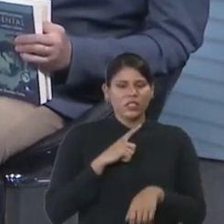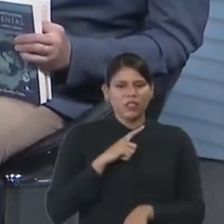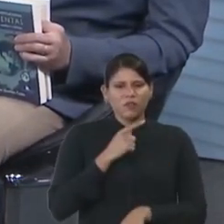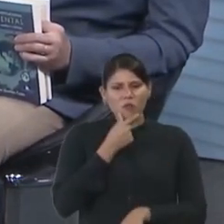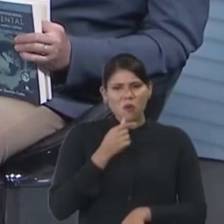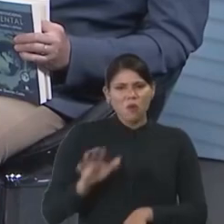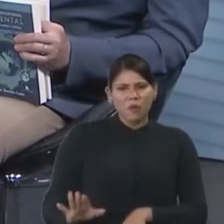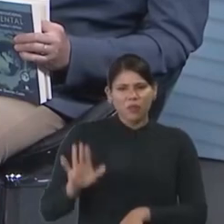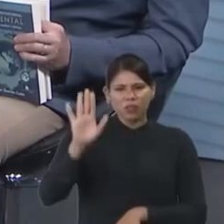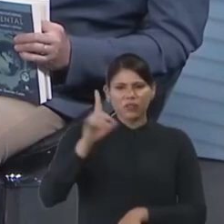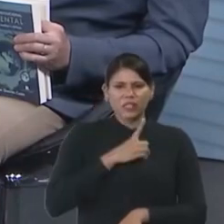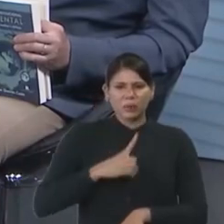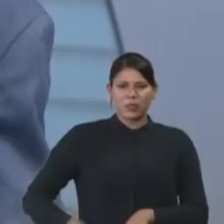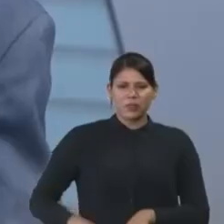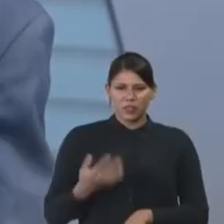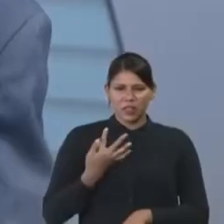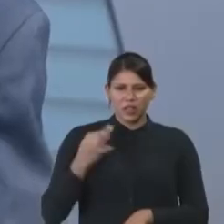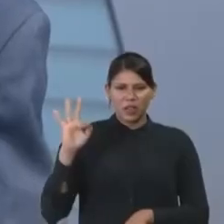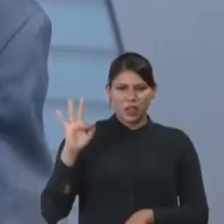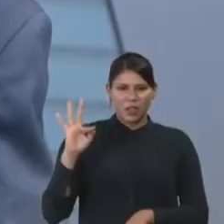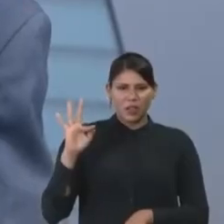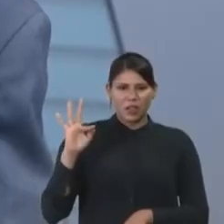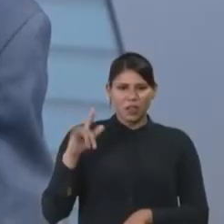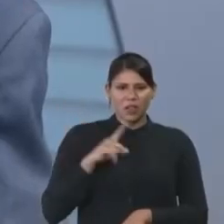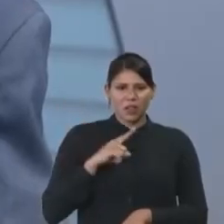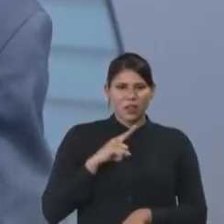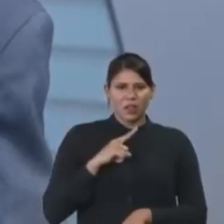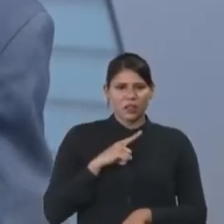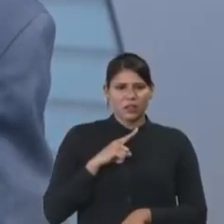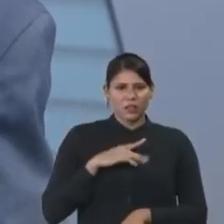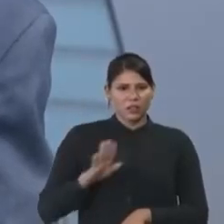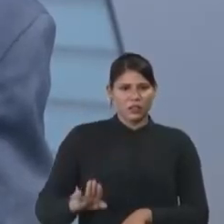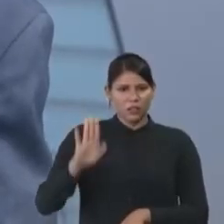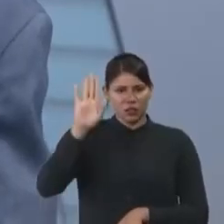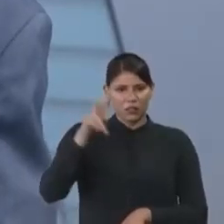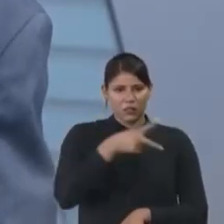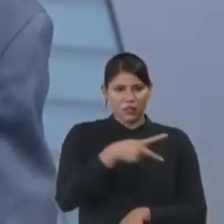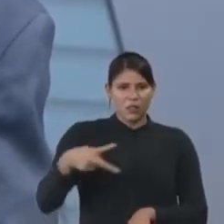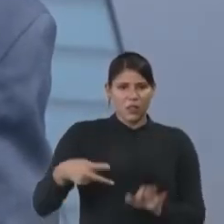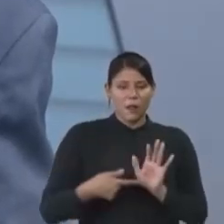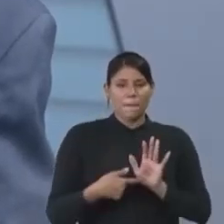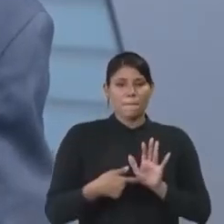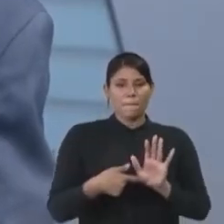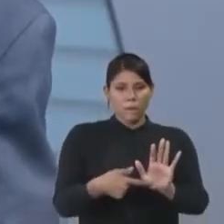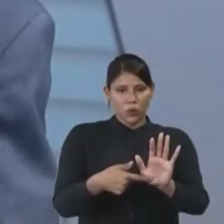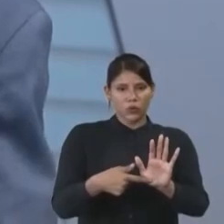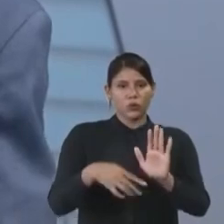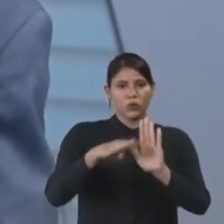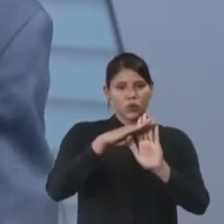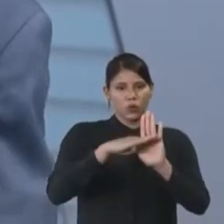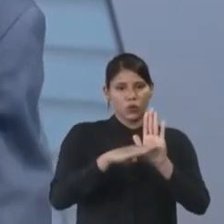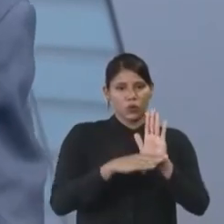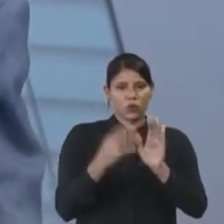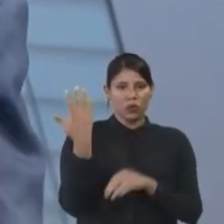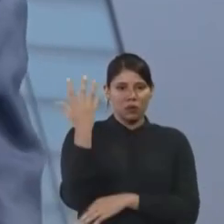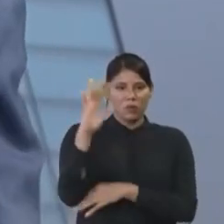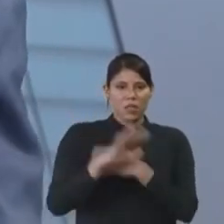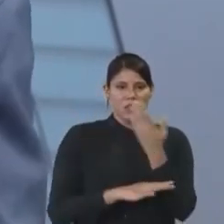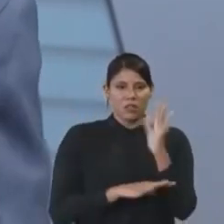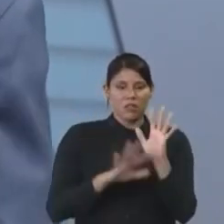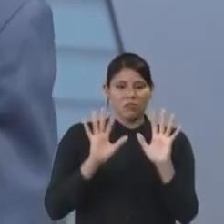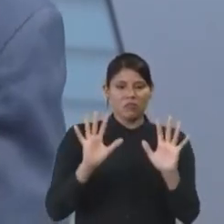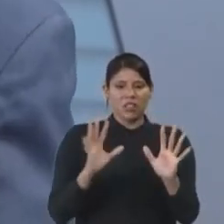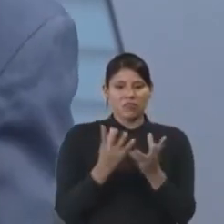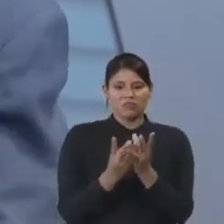foi deputado federal, ele foi candidato à presidência da República do Partido Verde, mostrou uma bandeira de discussão dessa questão, mas...